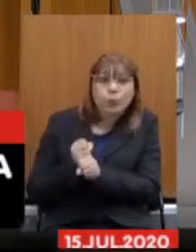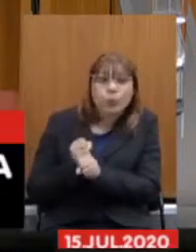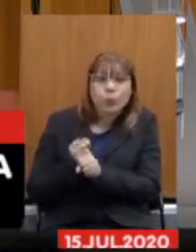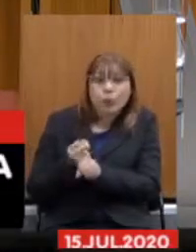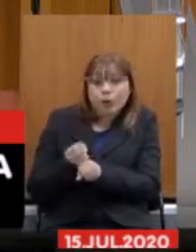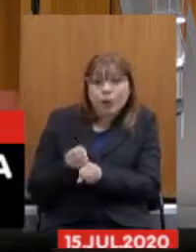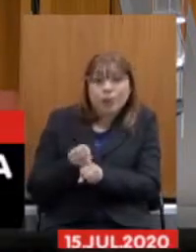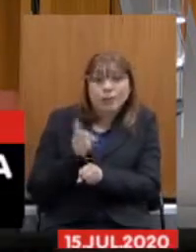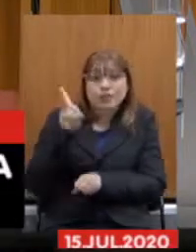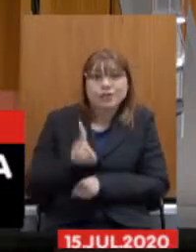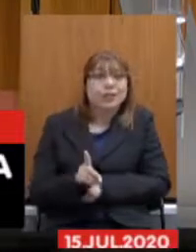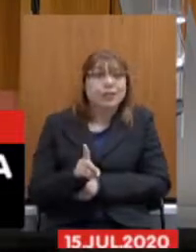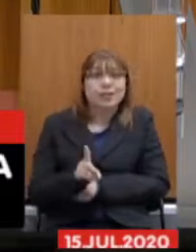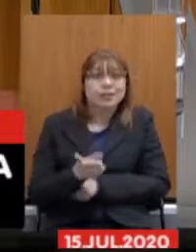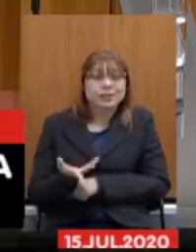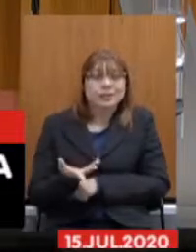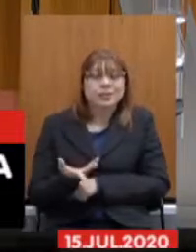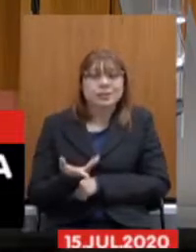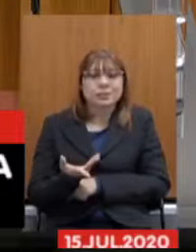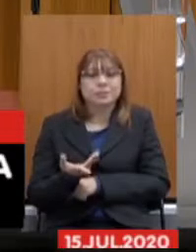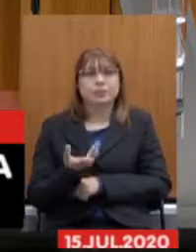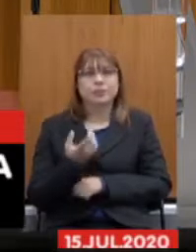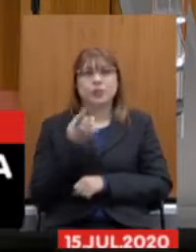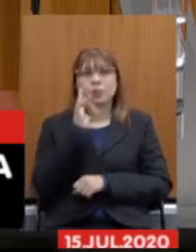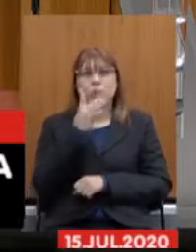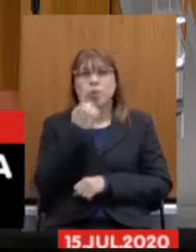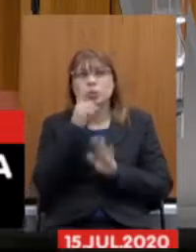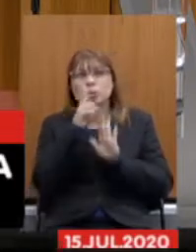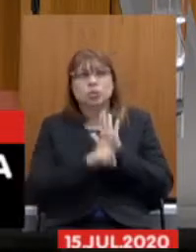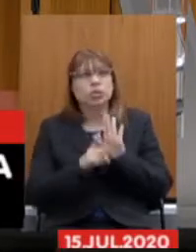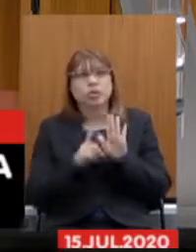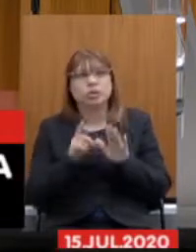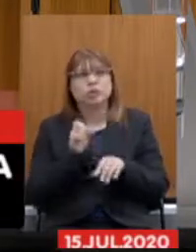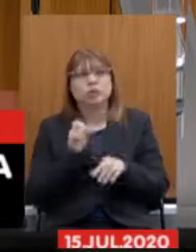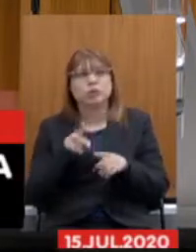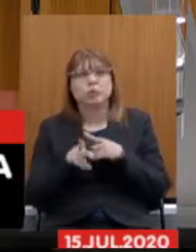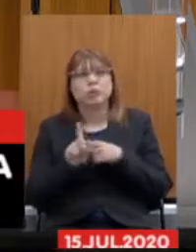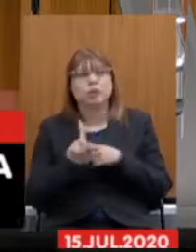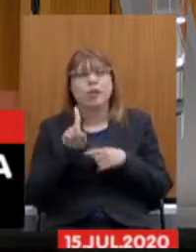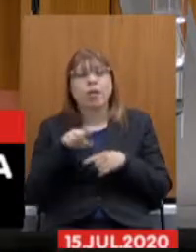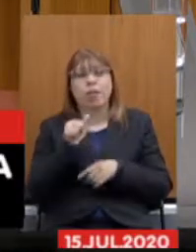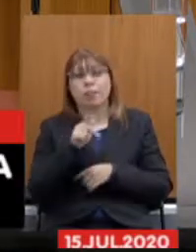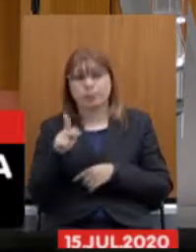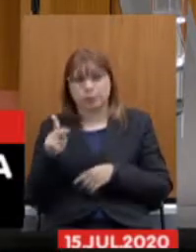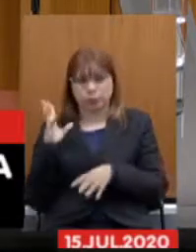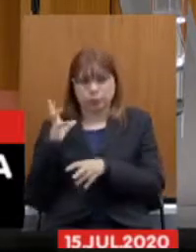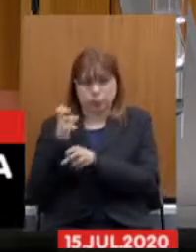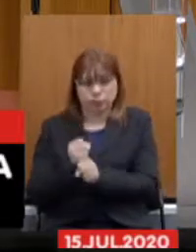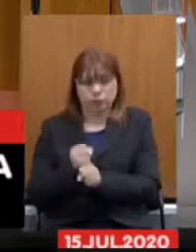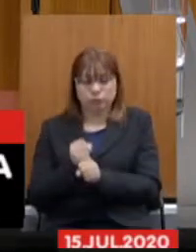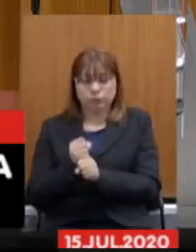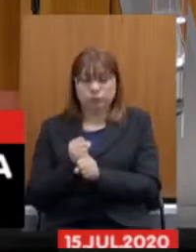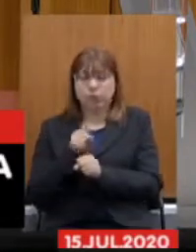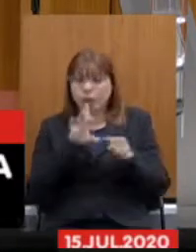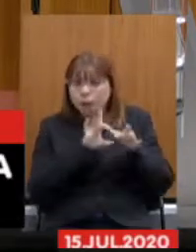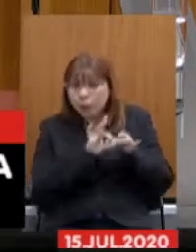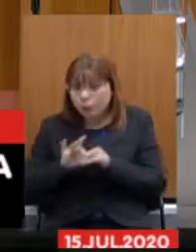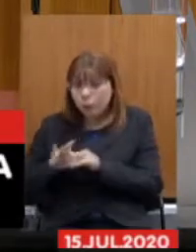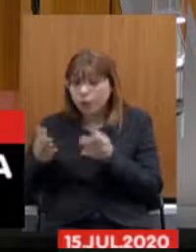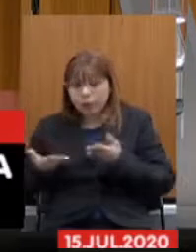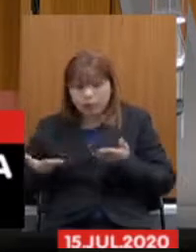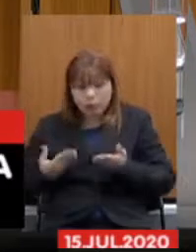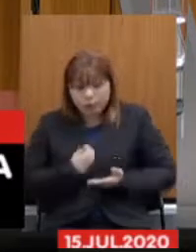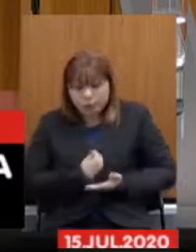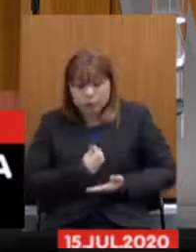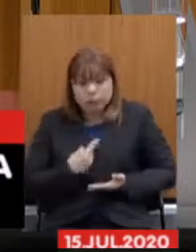o único direito que não foi congelado foi o tempo para aposentadoria esse é o contexto que nós estamos